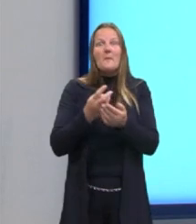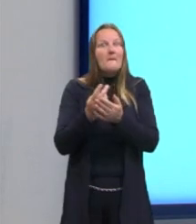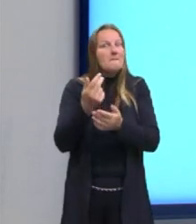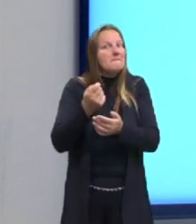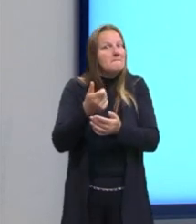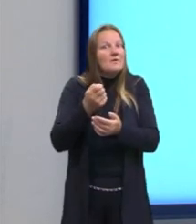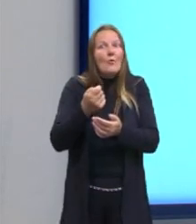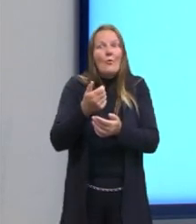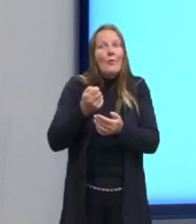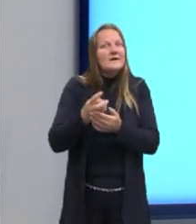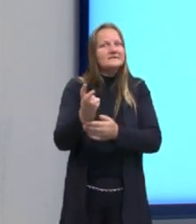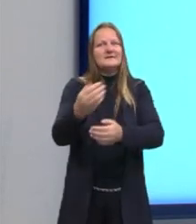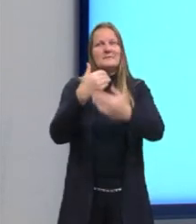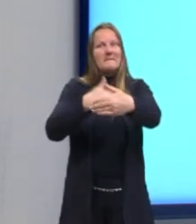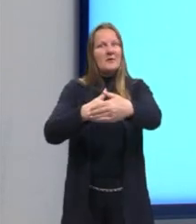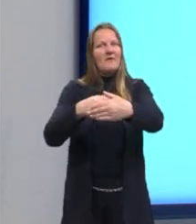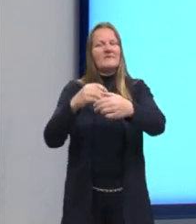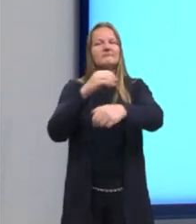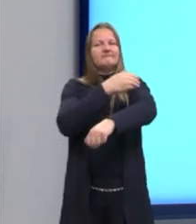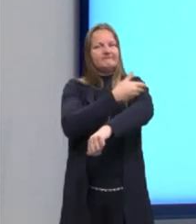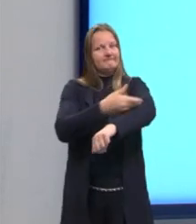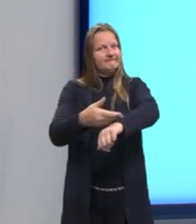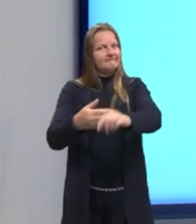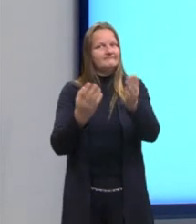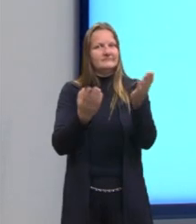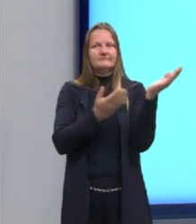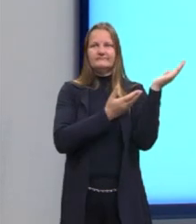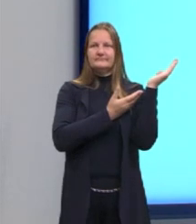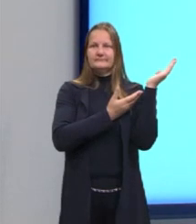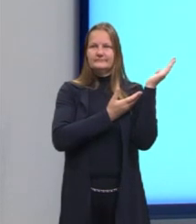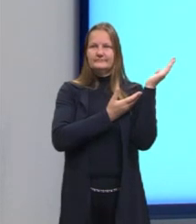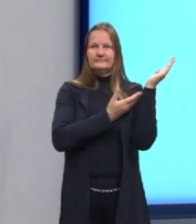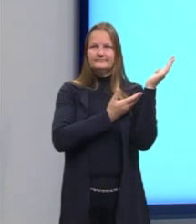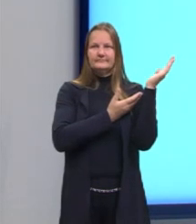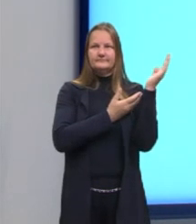Então, a gente vai falar sobre eles. Aqui nós temos a imagem, né, desses autores.